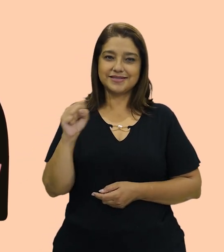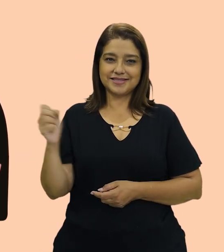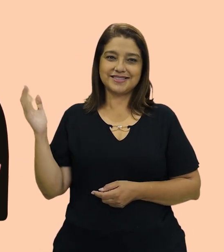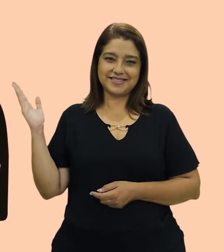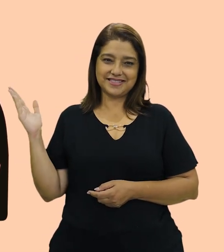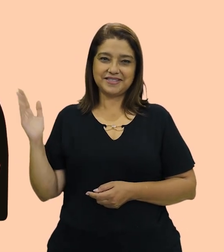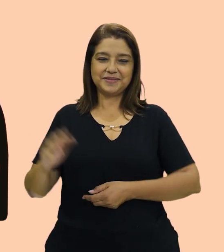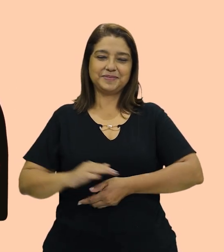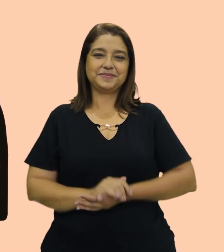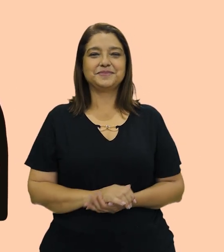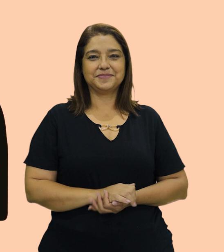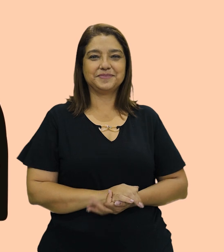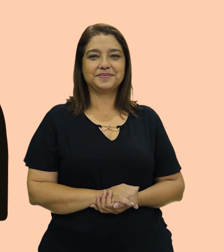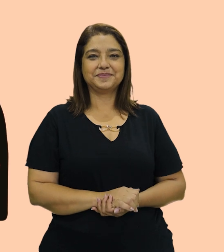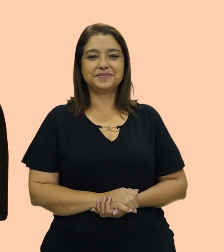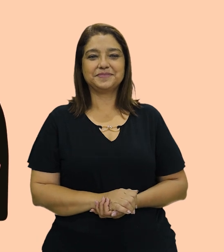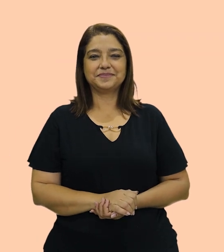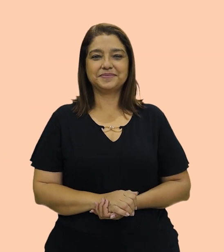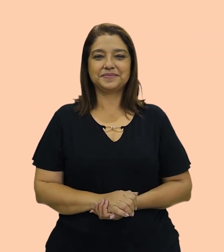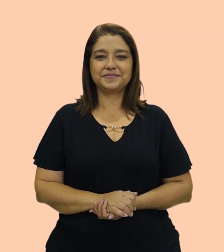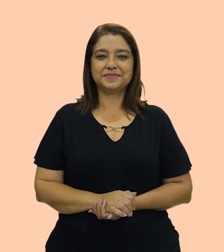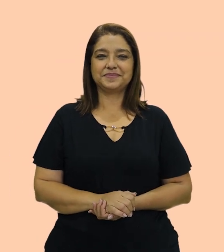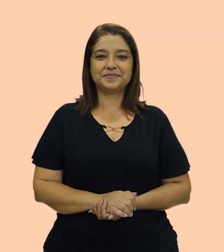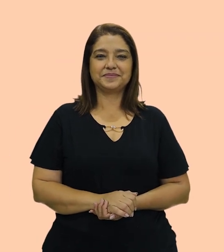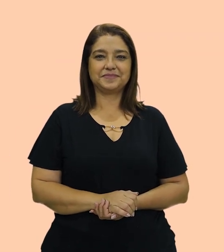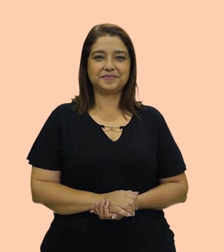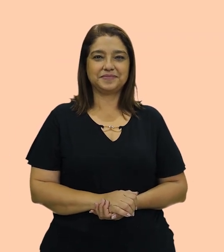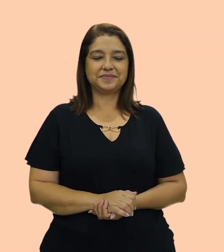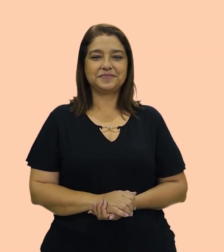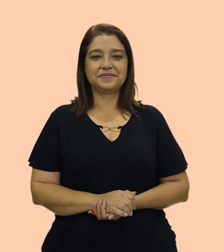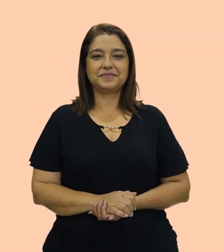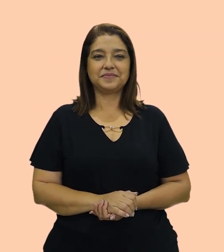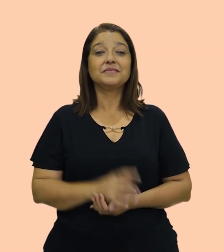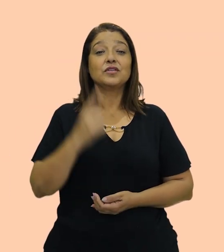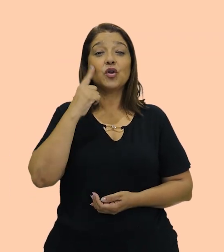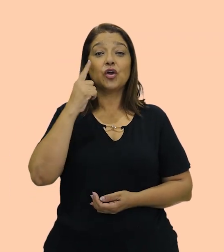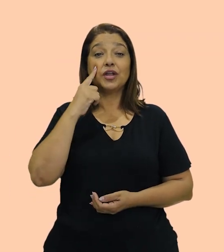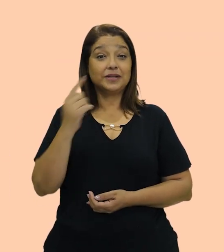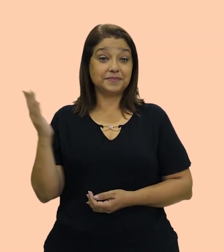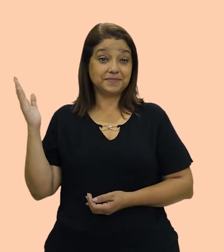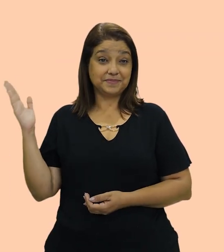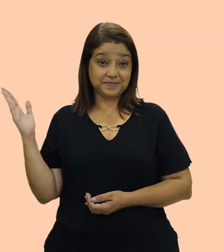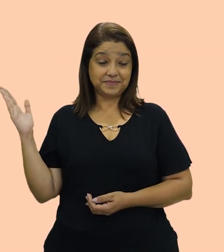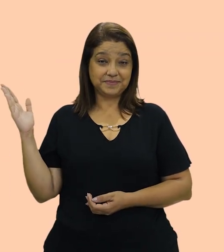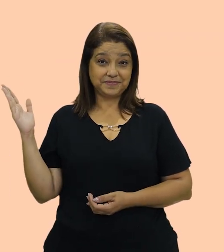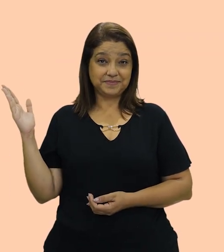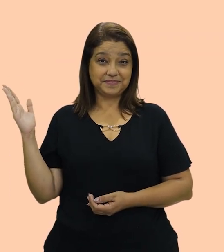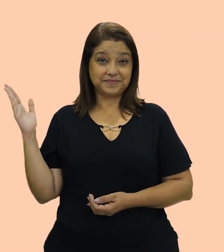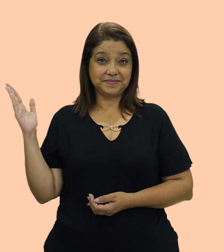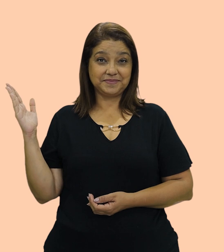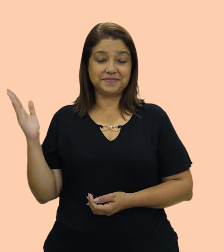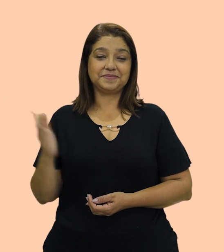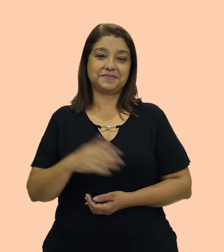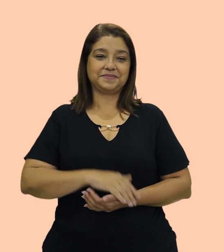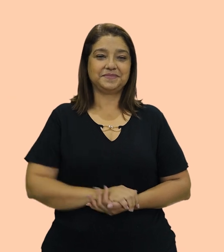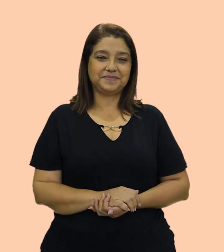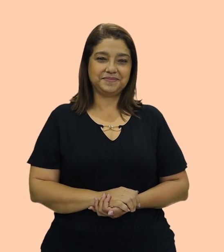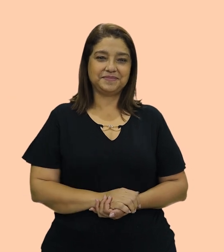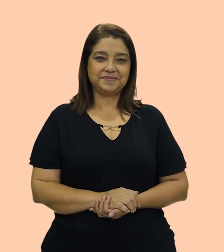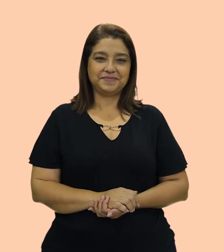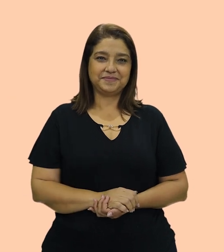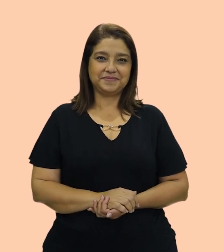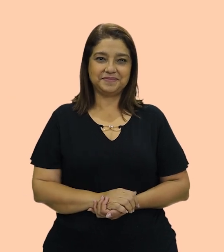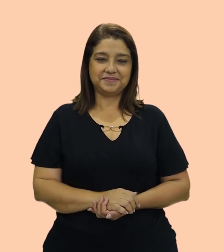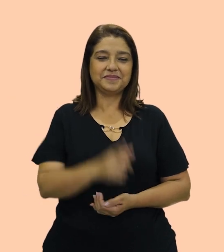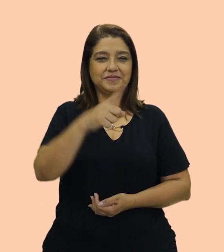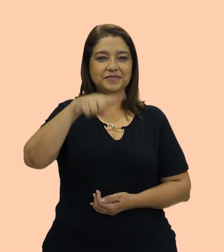relatives. Ok? Então, fica a dica aí. Olha a próxima. Daughter. Ok? Repeat.